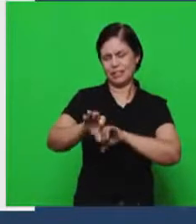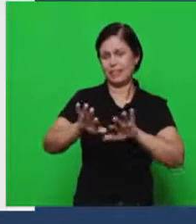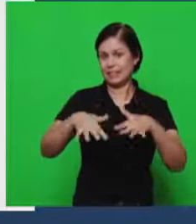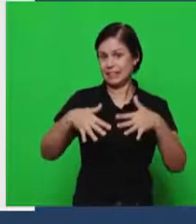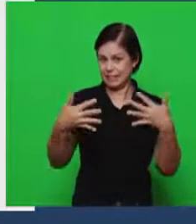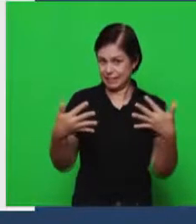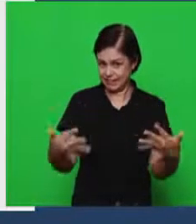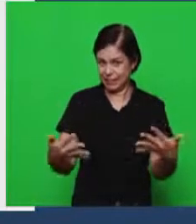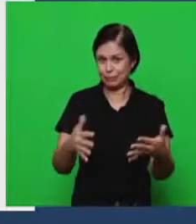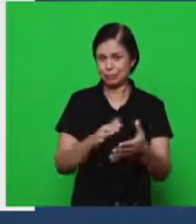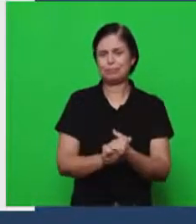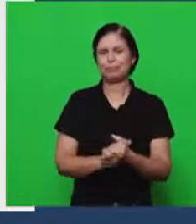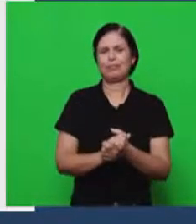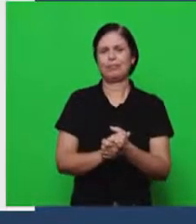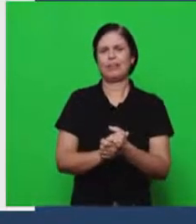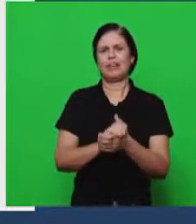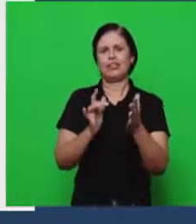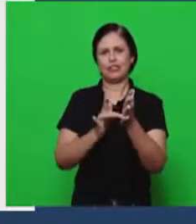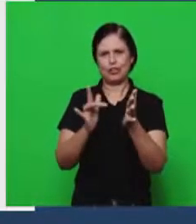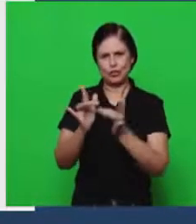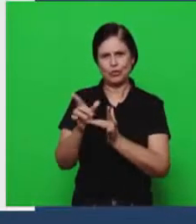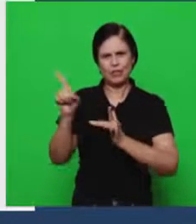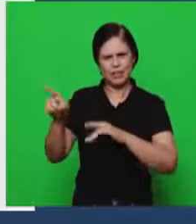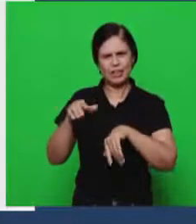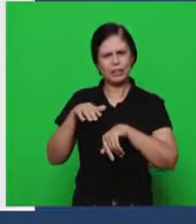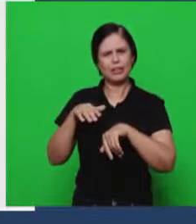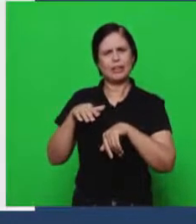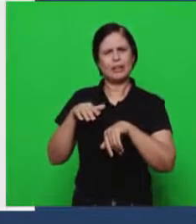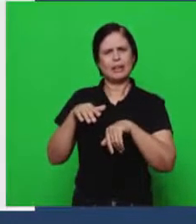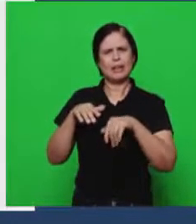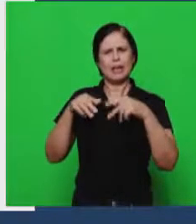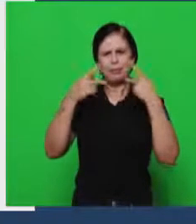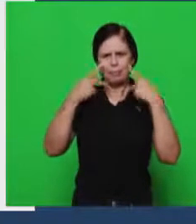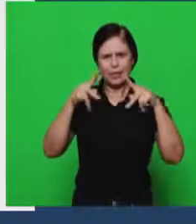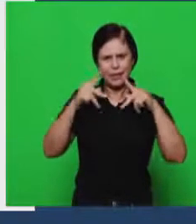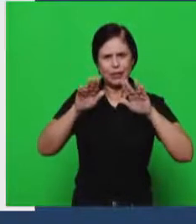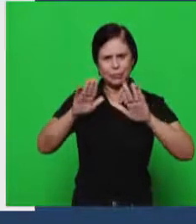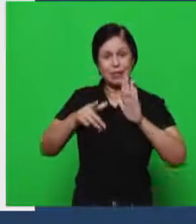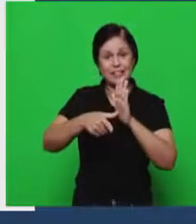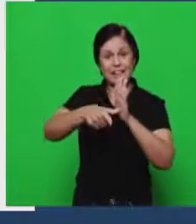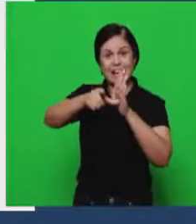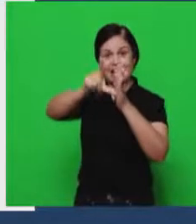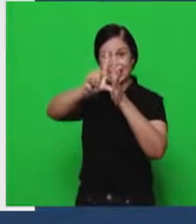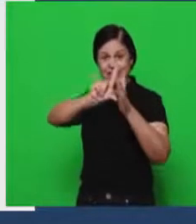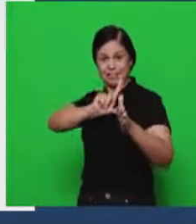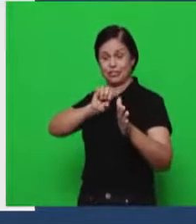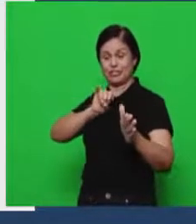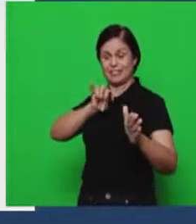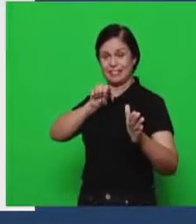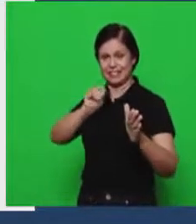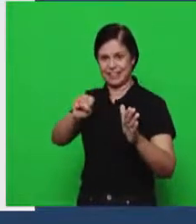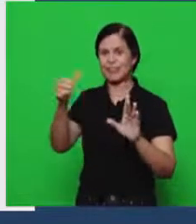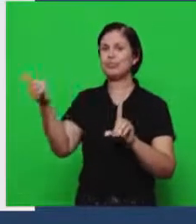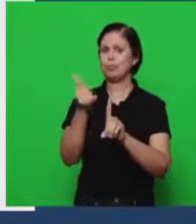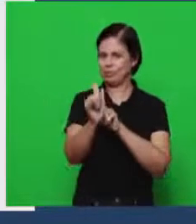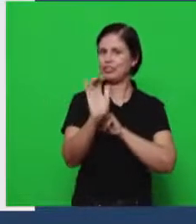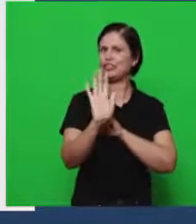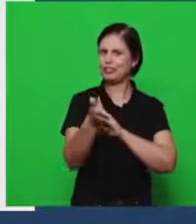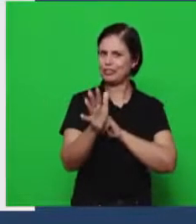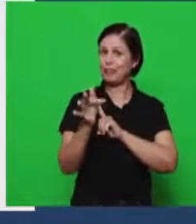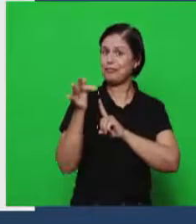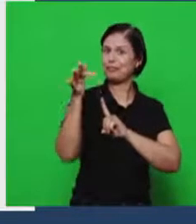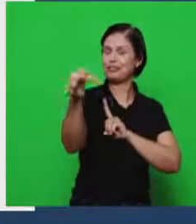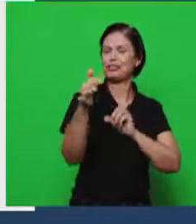ele estava falando como profeta no seu ministério terreno a respeito daquilo que iria acontecer com a igreja ao longo da